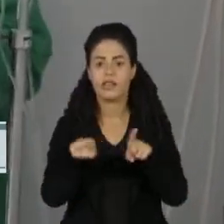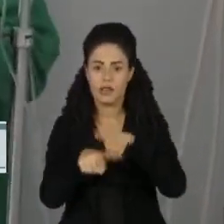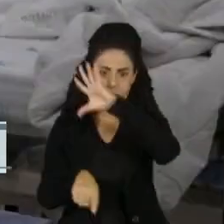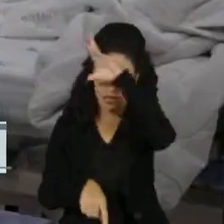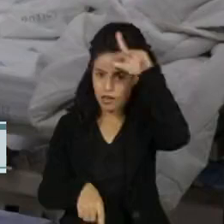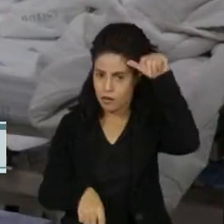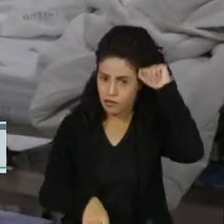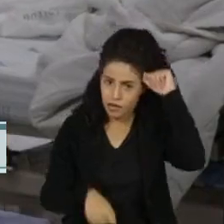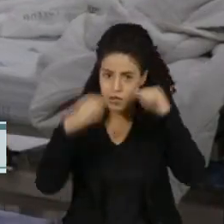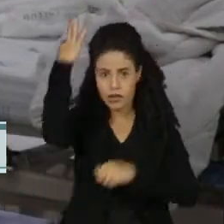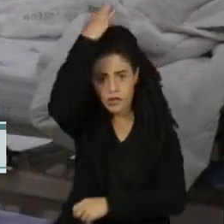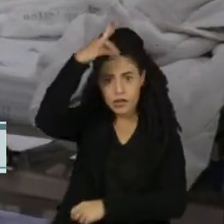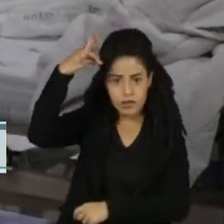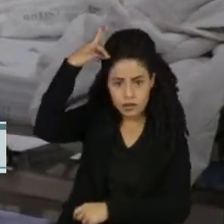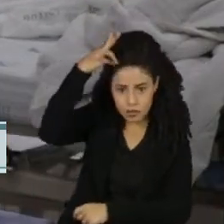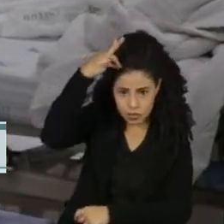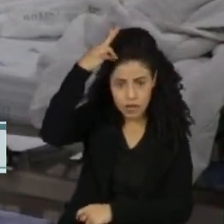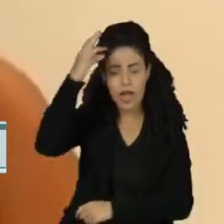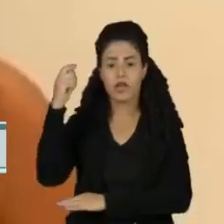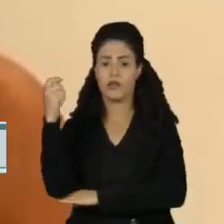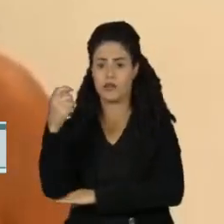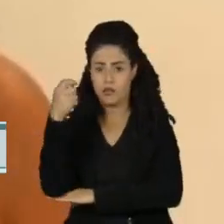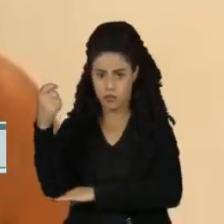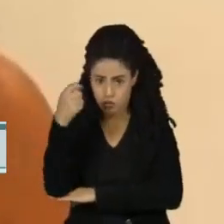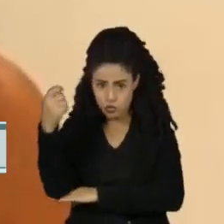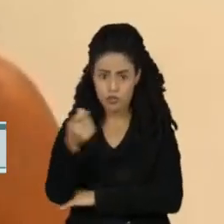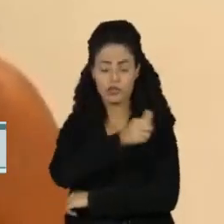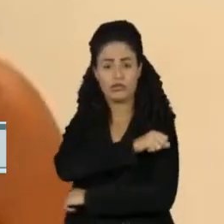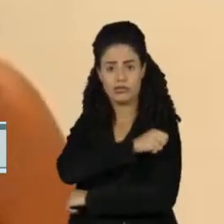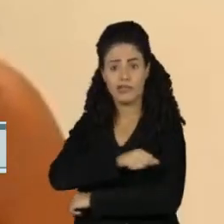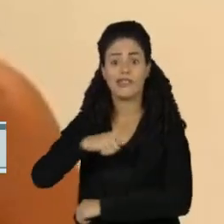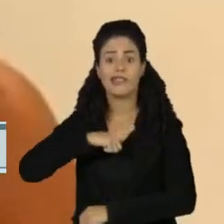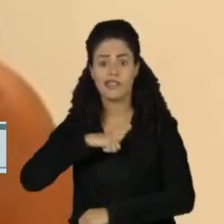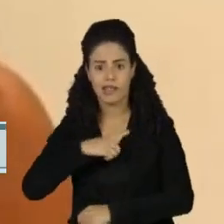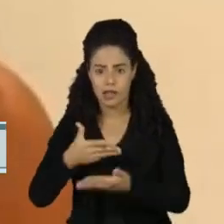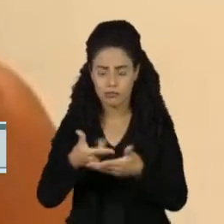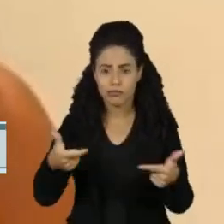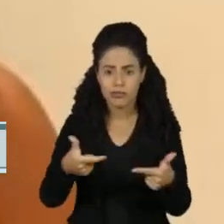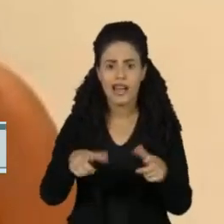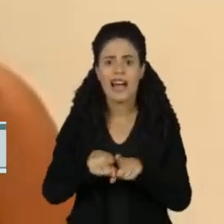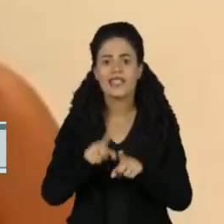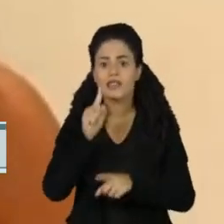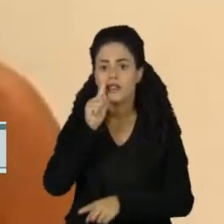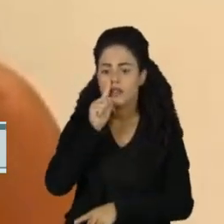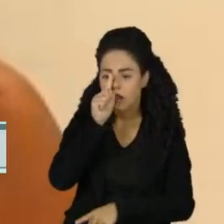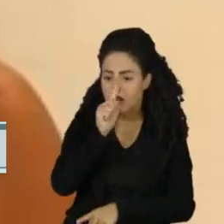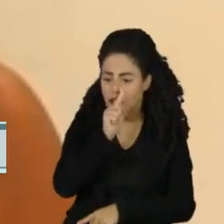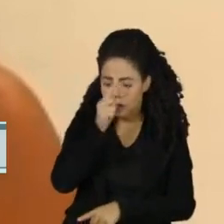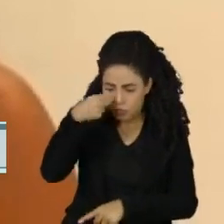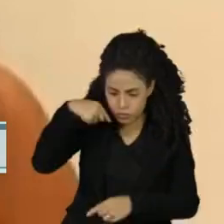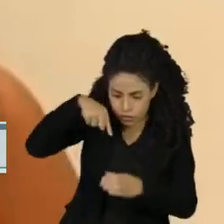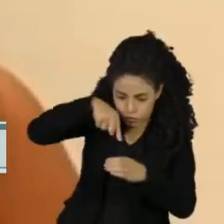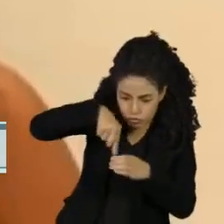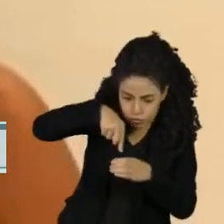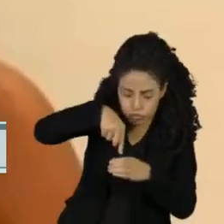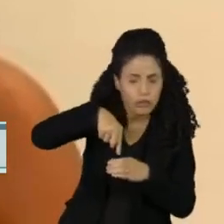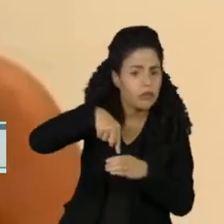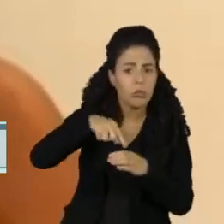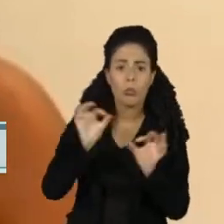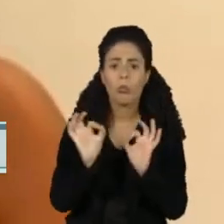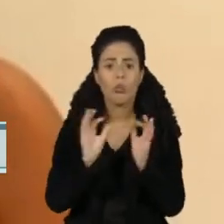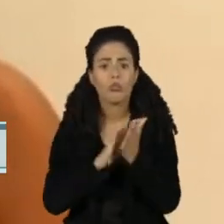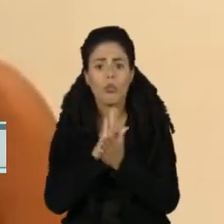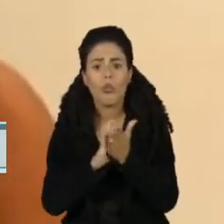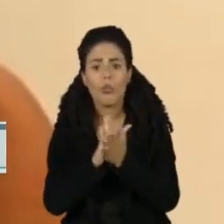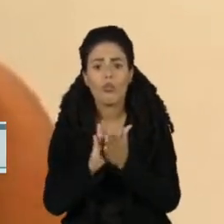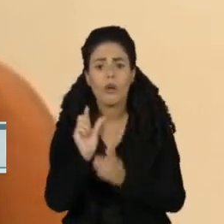Santo, Rio de Janeiro e Rio Grande do Sul. Tem pessoas que fazem o teste em farmácia e não é computado. Então, provavelmente, o número